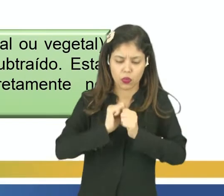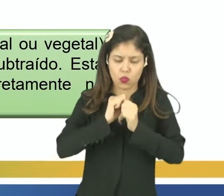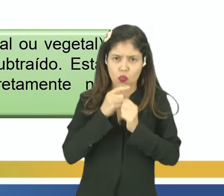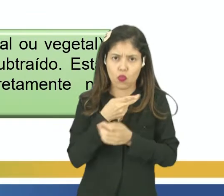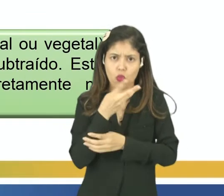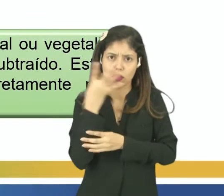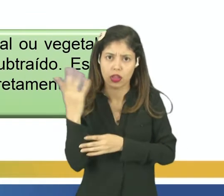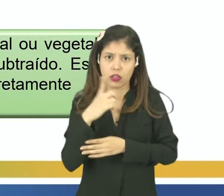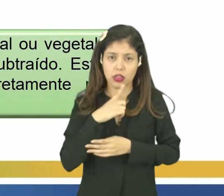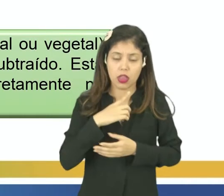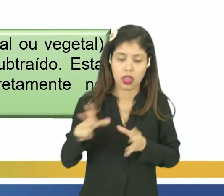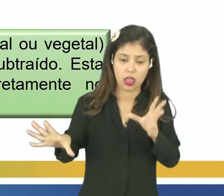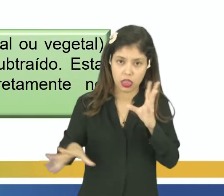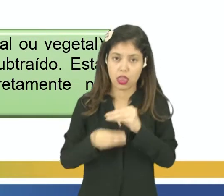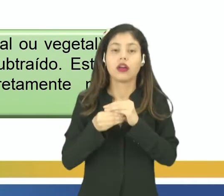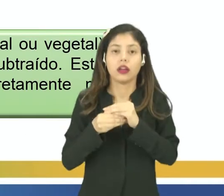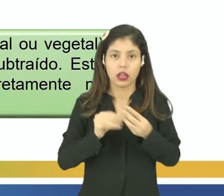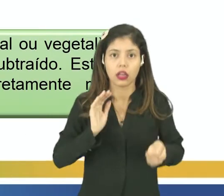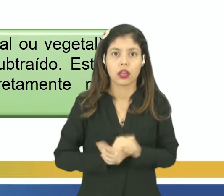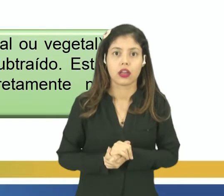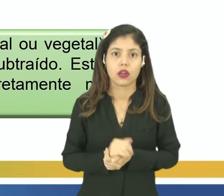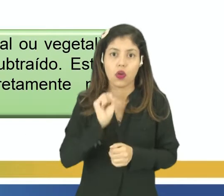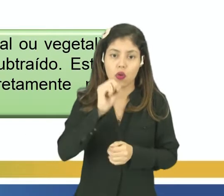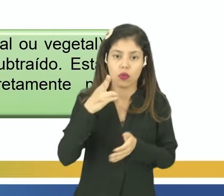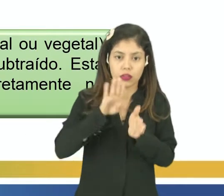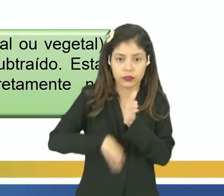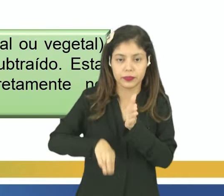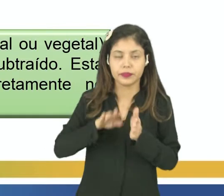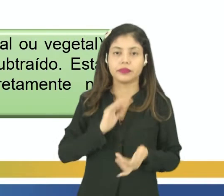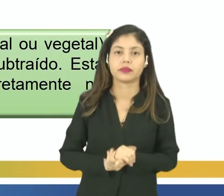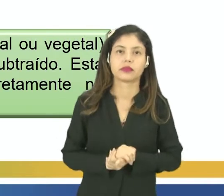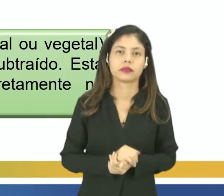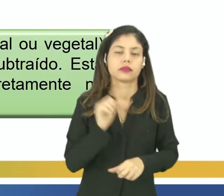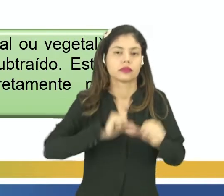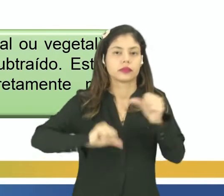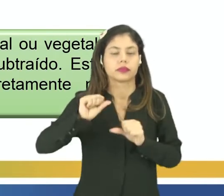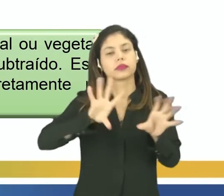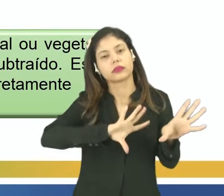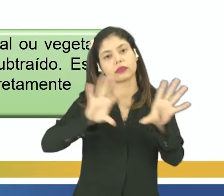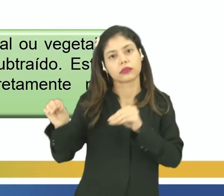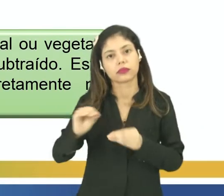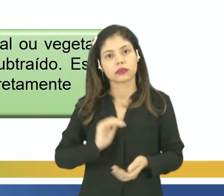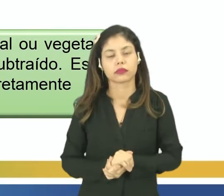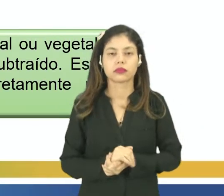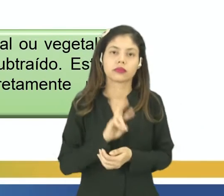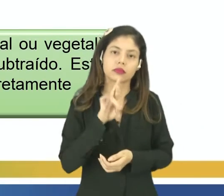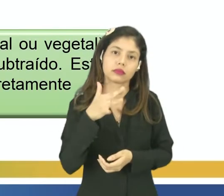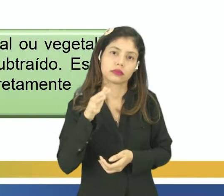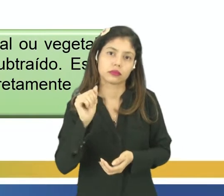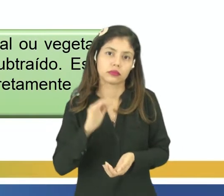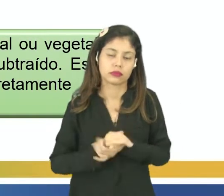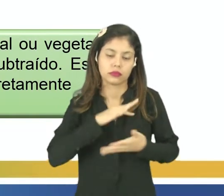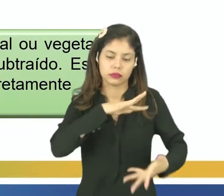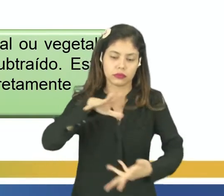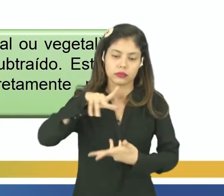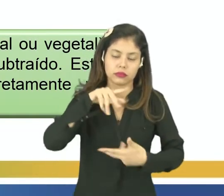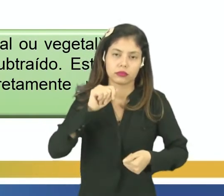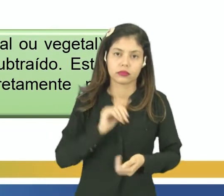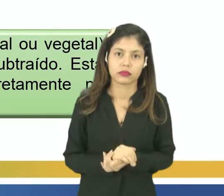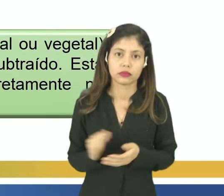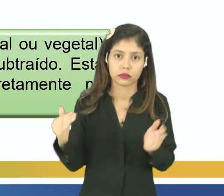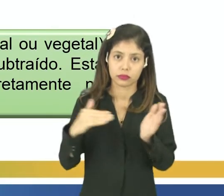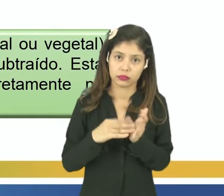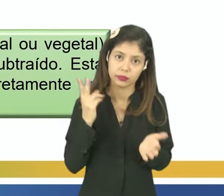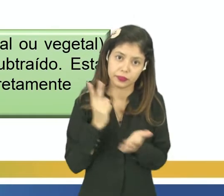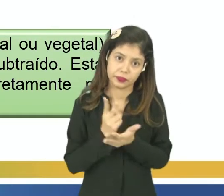ou que foi adicionado demais ou que foi subtraído. E essa mudança vai levar a reações em escalas globais e